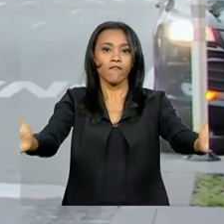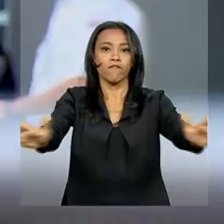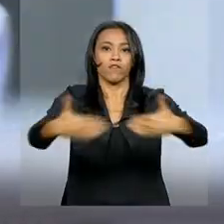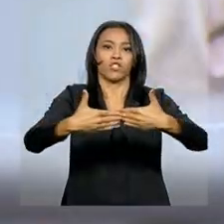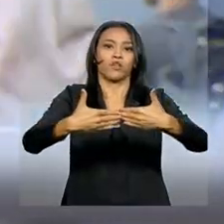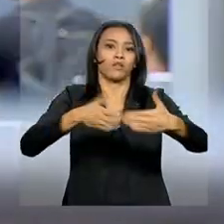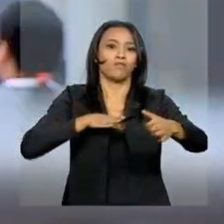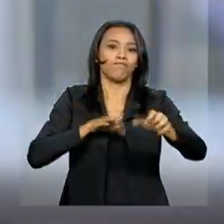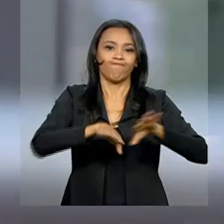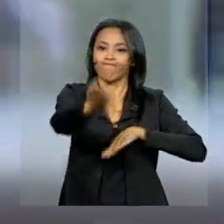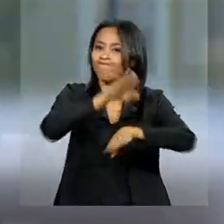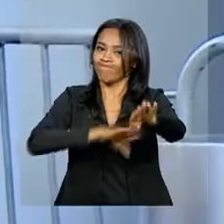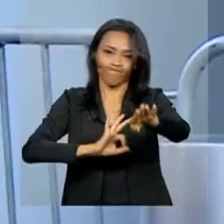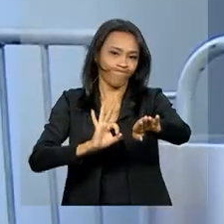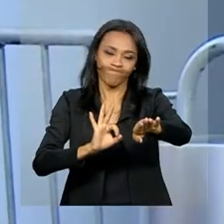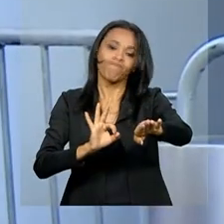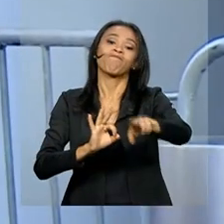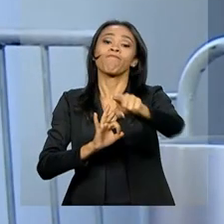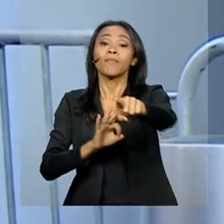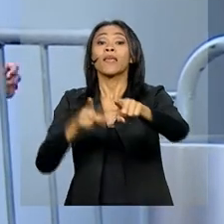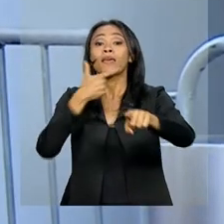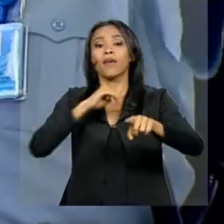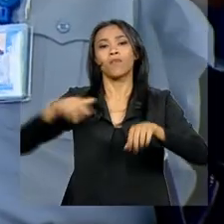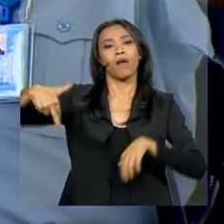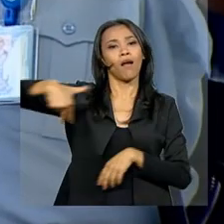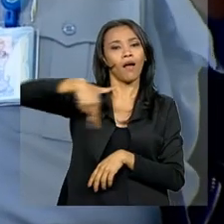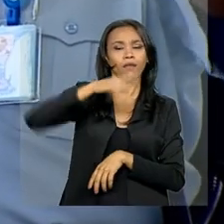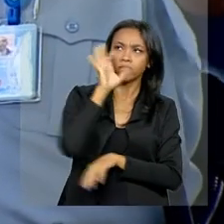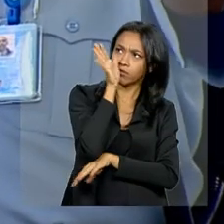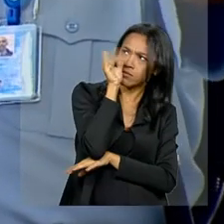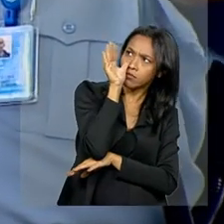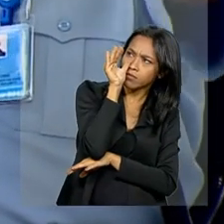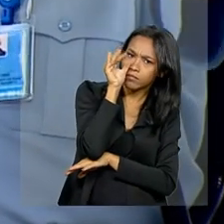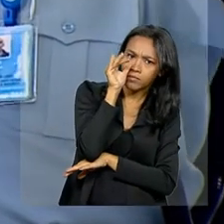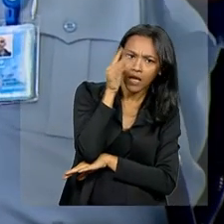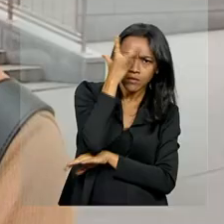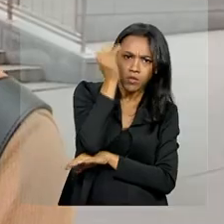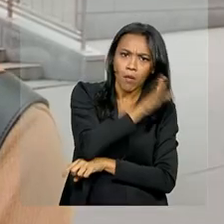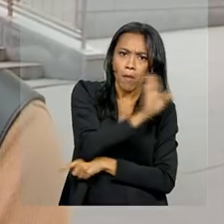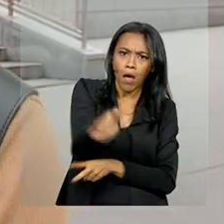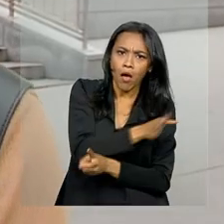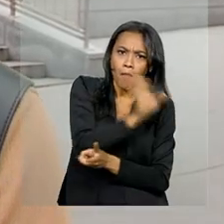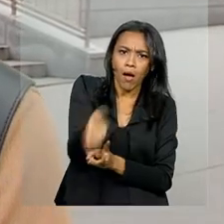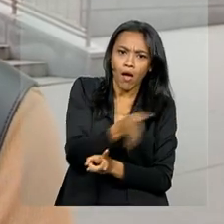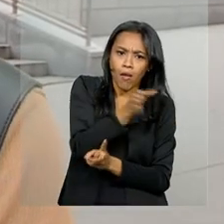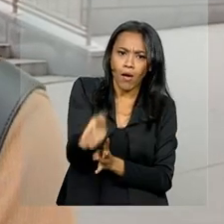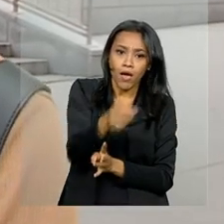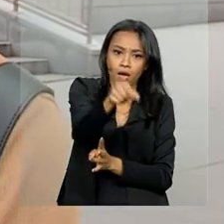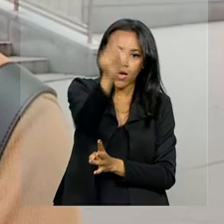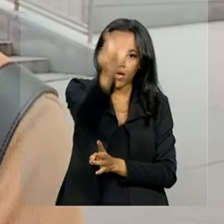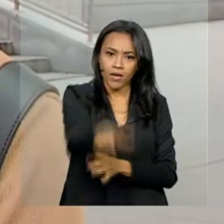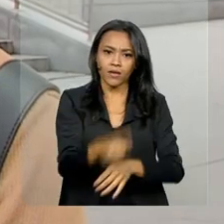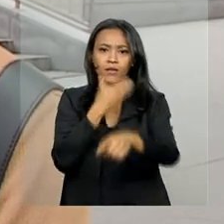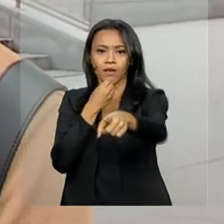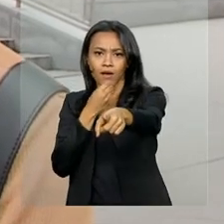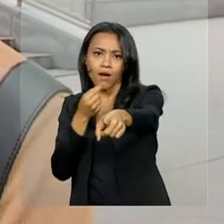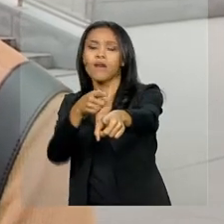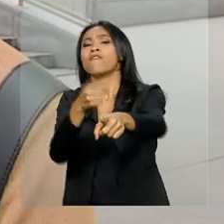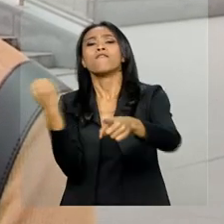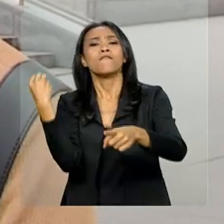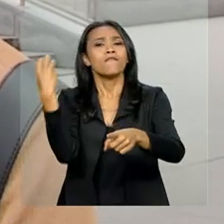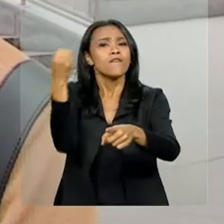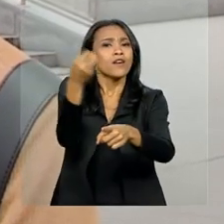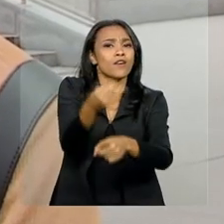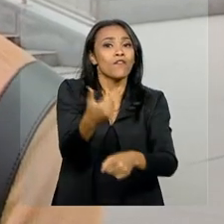os carros. Quem passa na frente do prédio da ONU fica curioso com a movimentação. Este jornalista da Malásia viajou 24